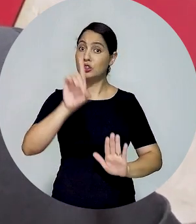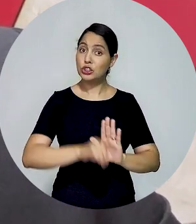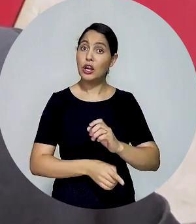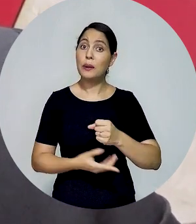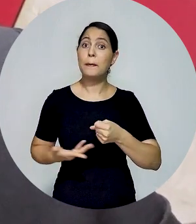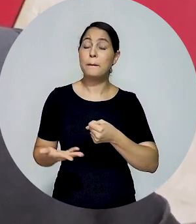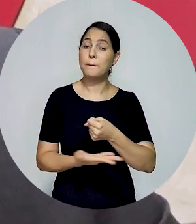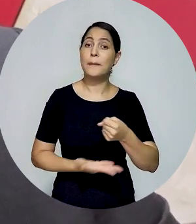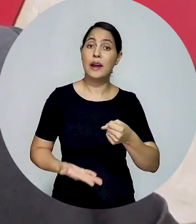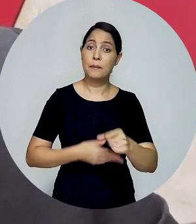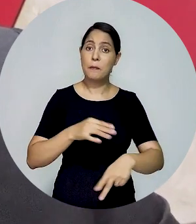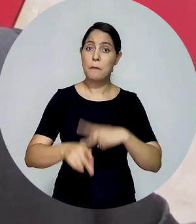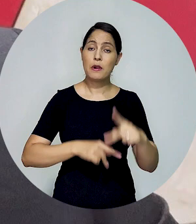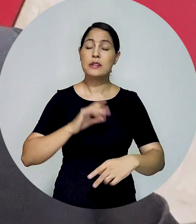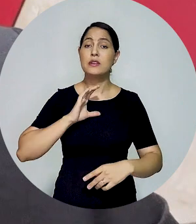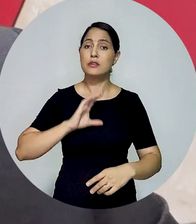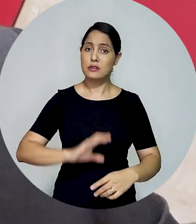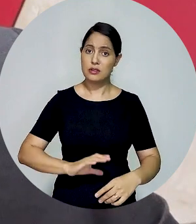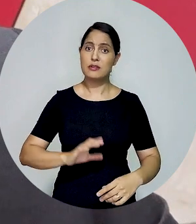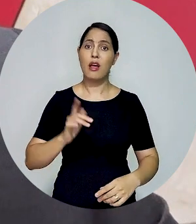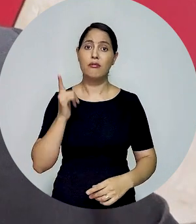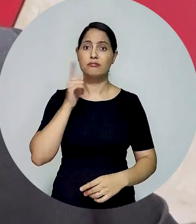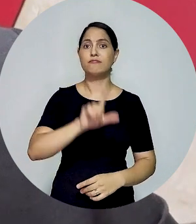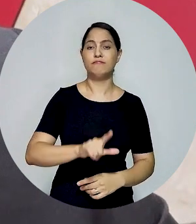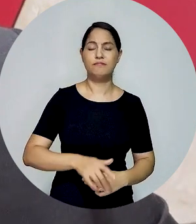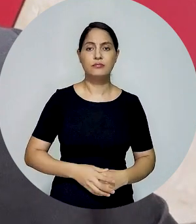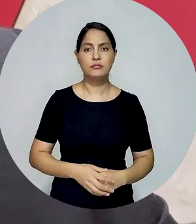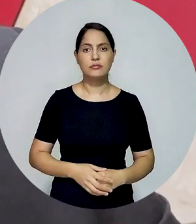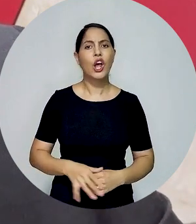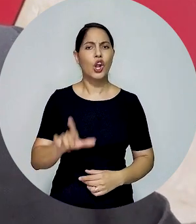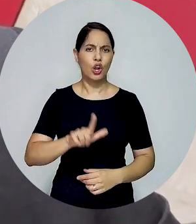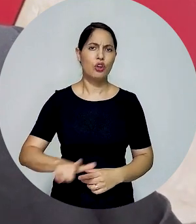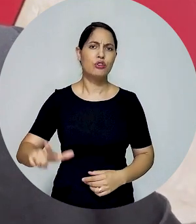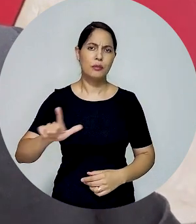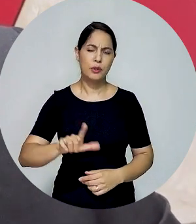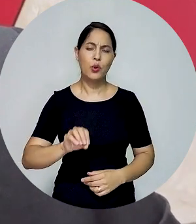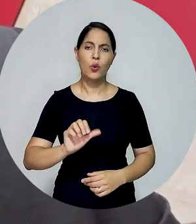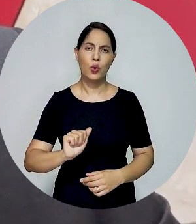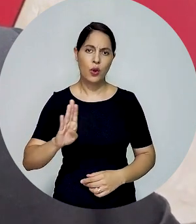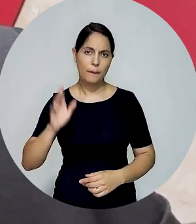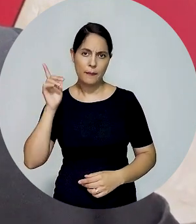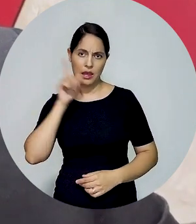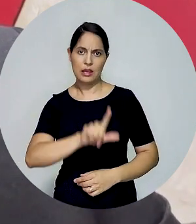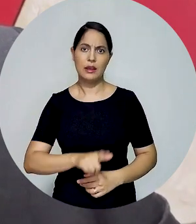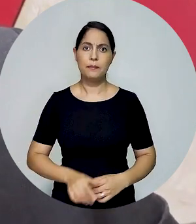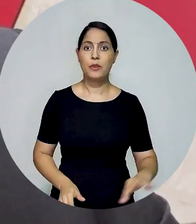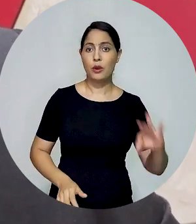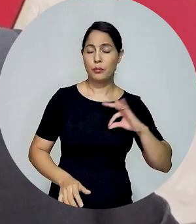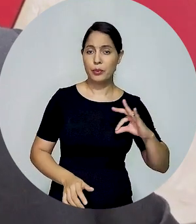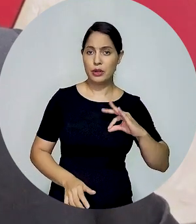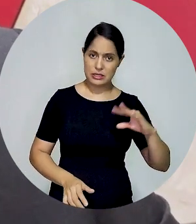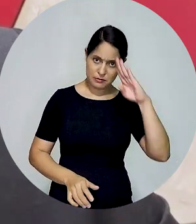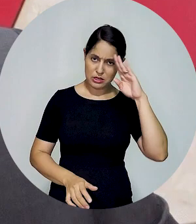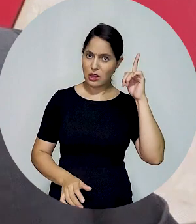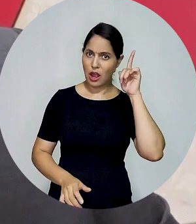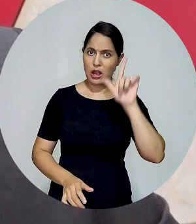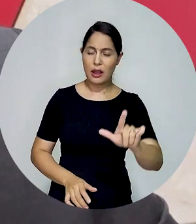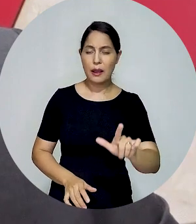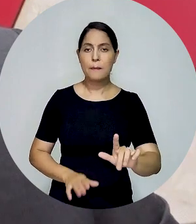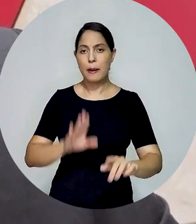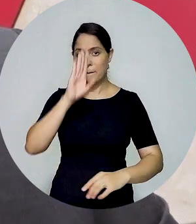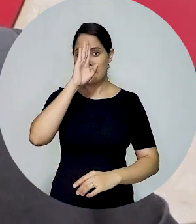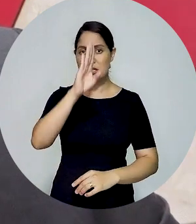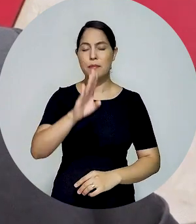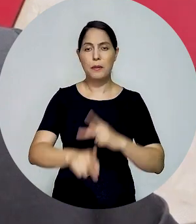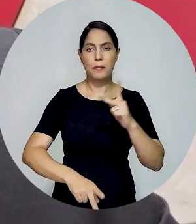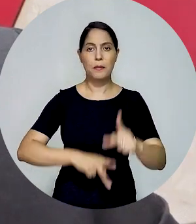e garantir os direitos fundamentais do cidadão. Ganha a Ordem, ganha a Polícia Militar, mas acima de